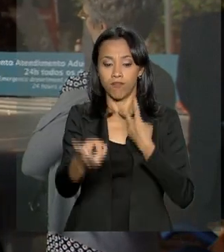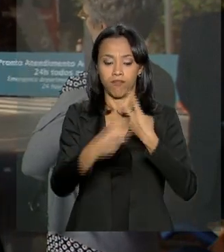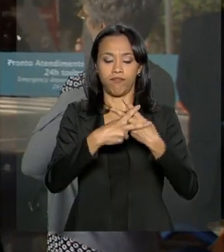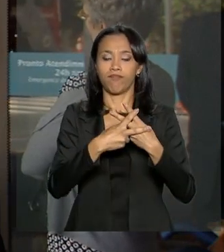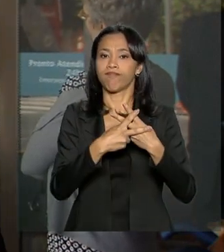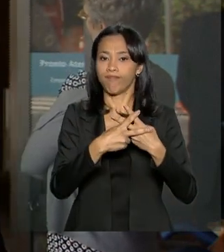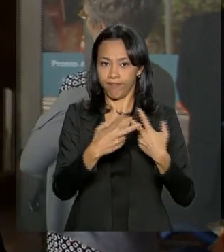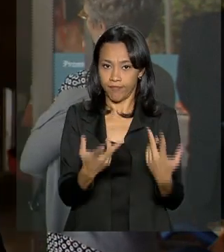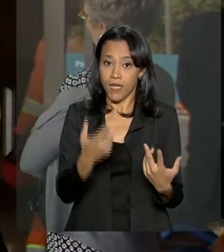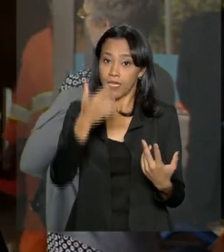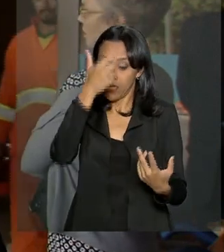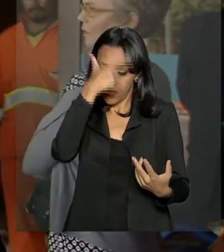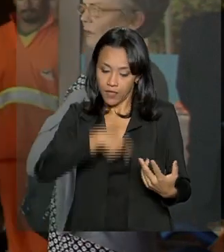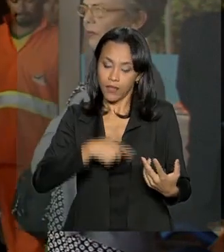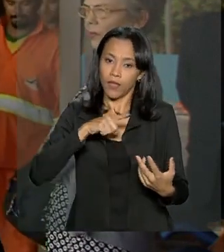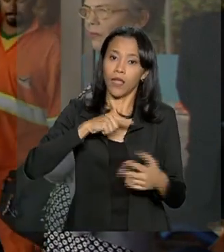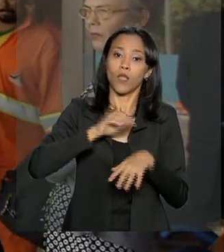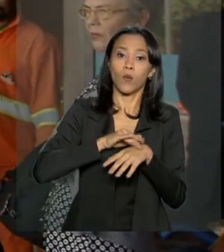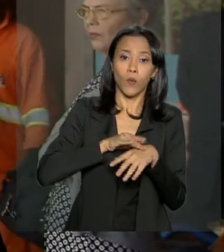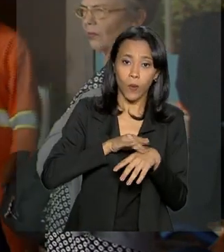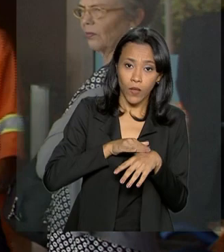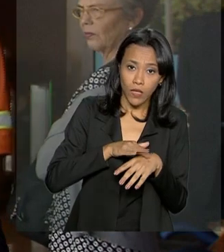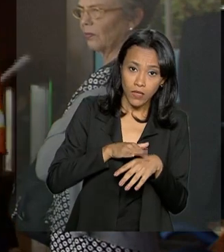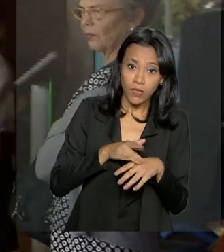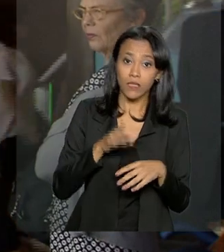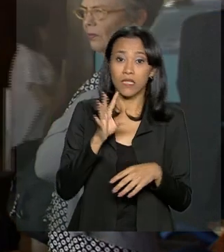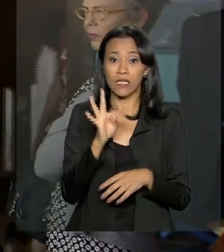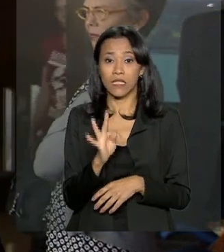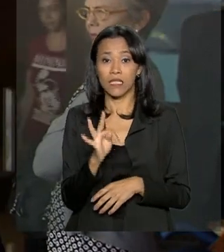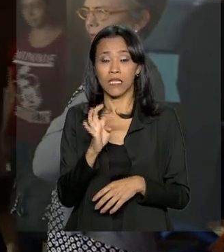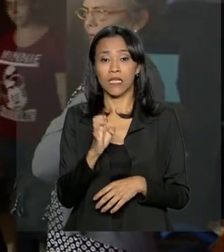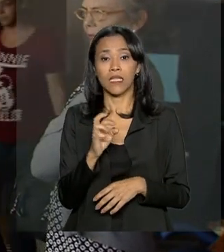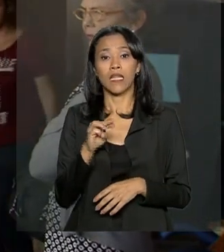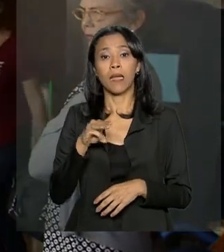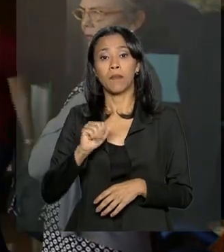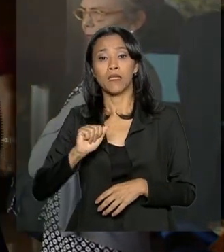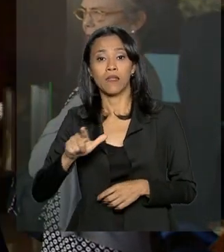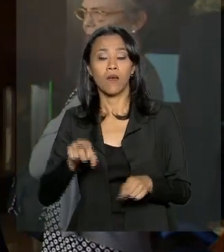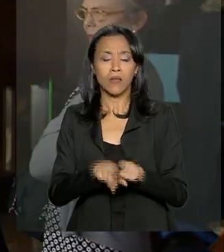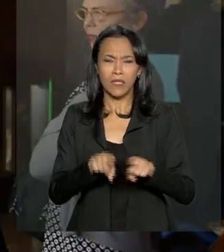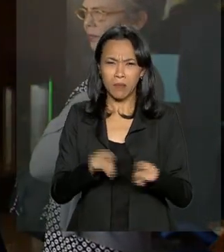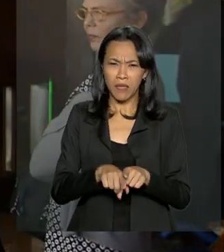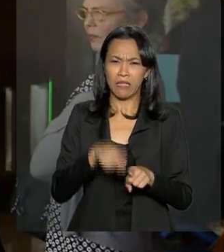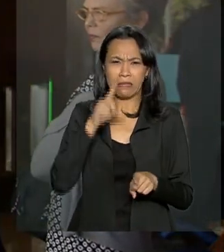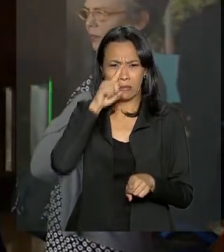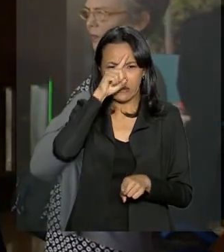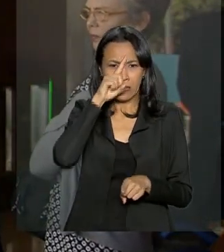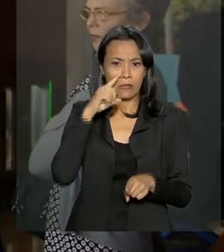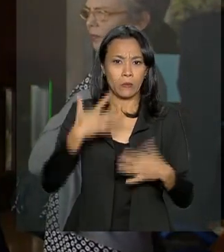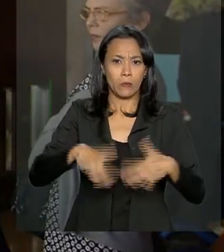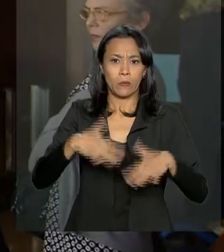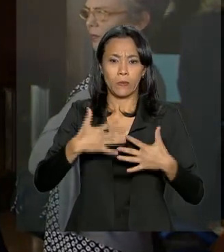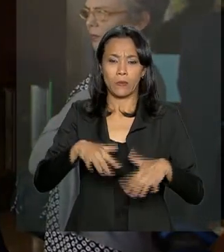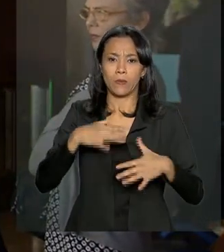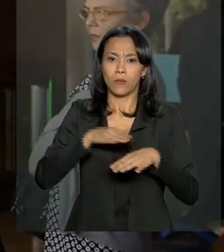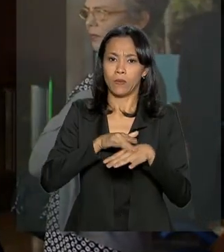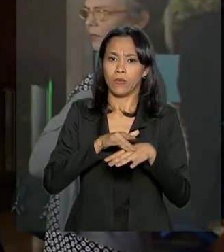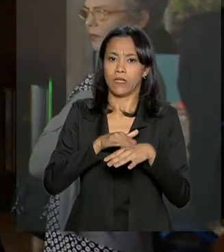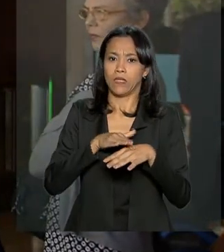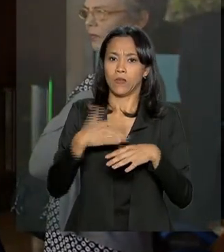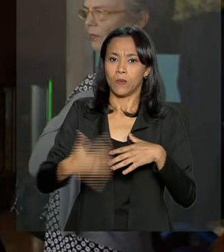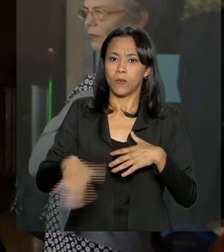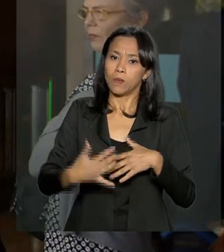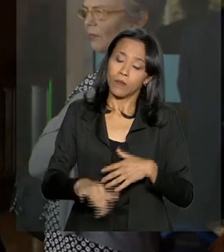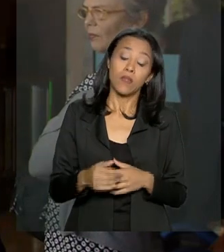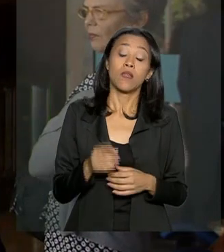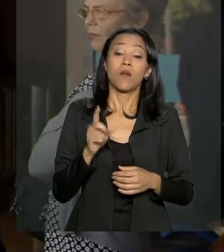terminais ou que têm doenças graves. Este decreto, no entanto, não indulta os